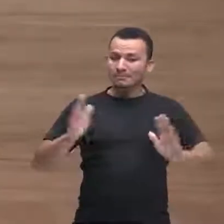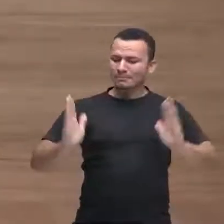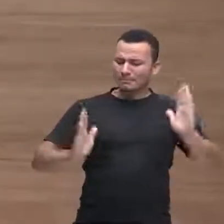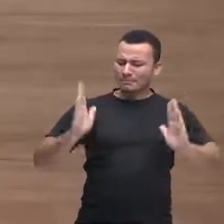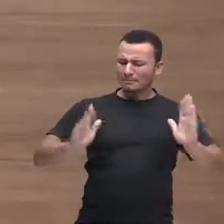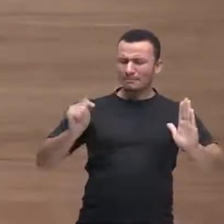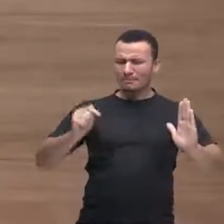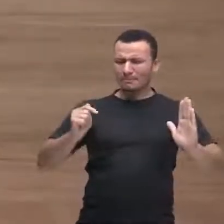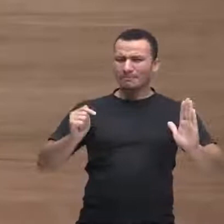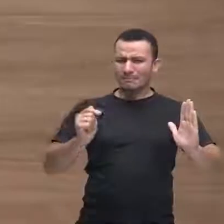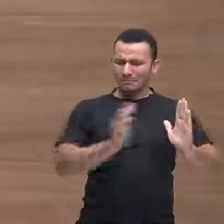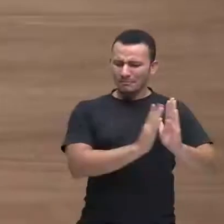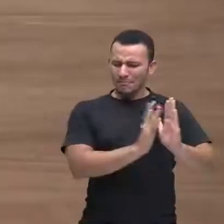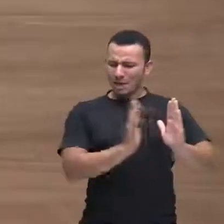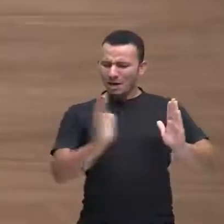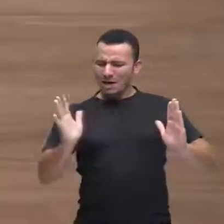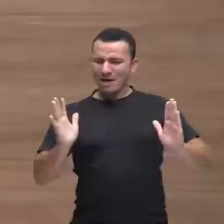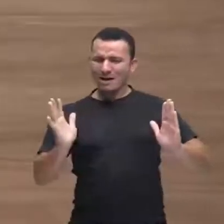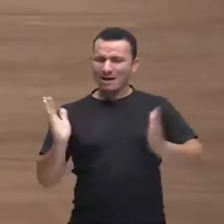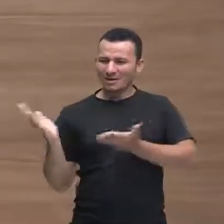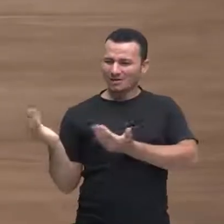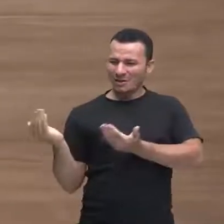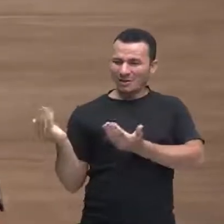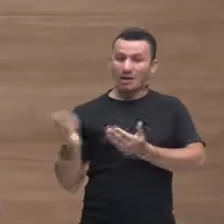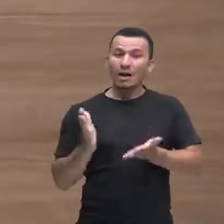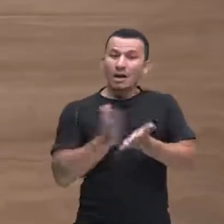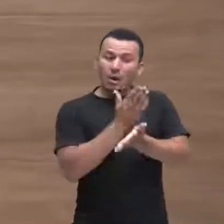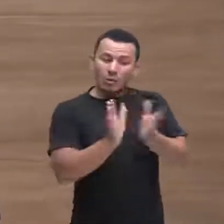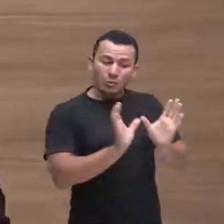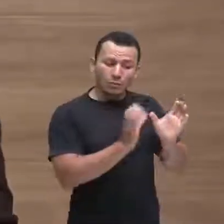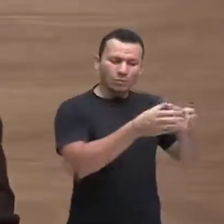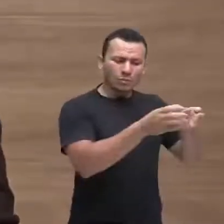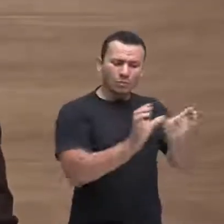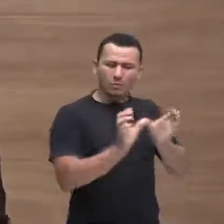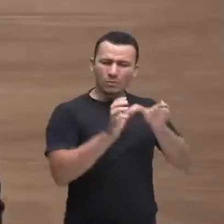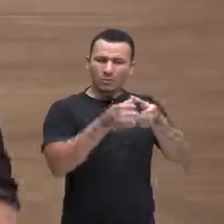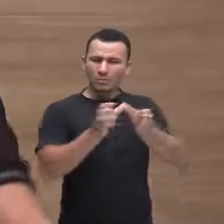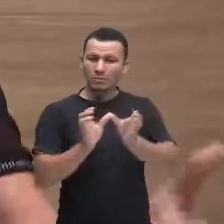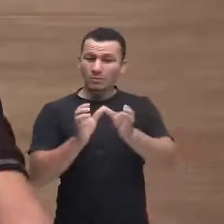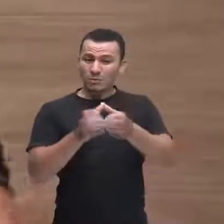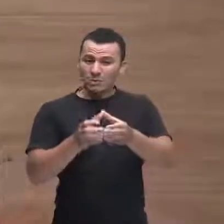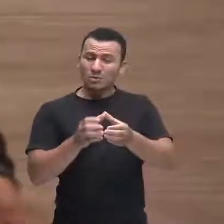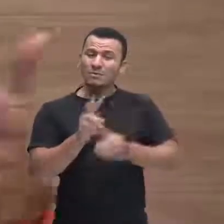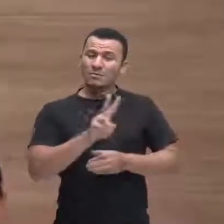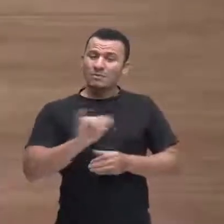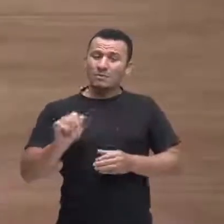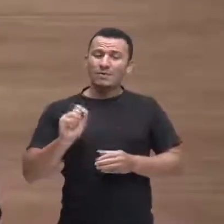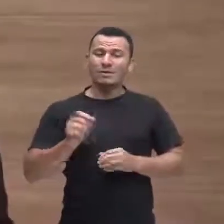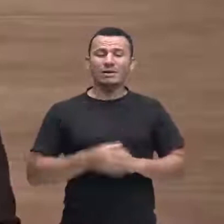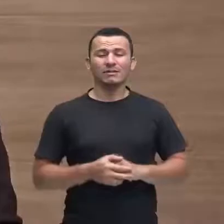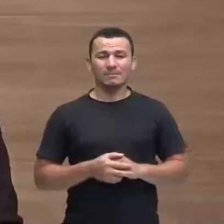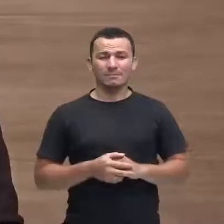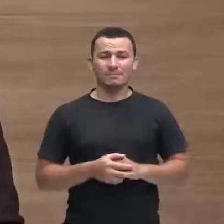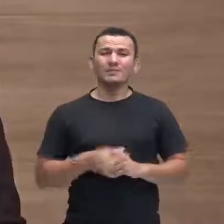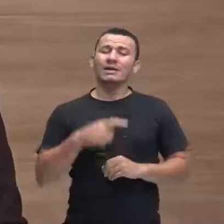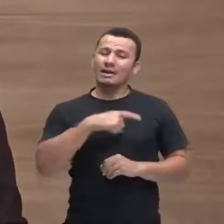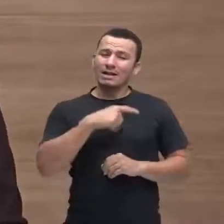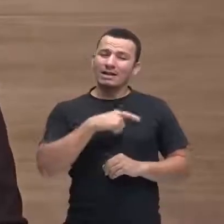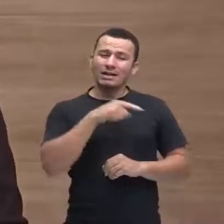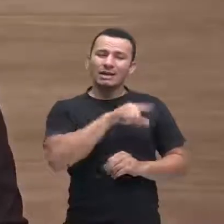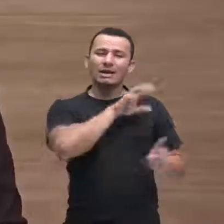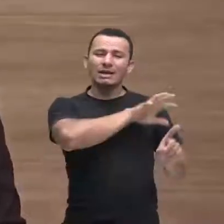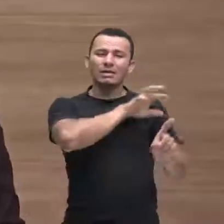tribos, elas estão sendo mediadas por algo chamado